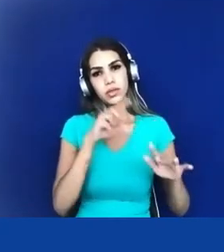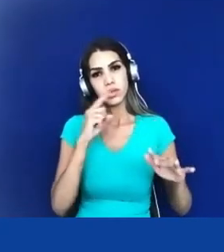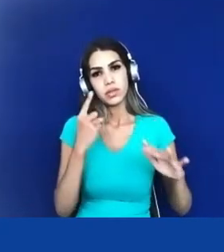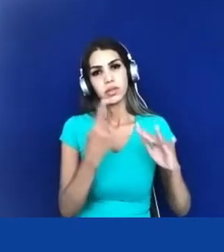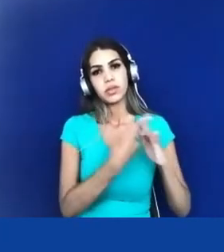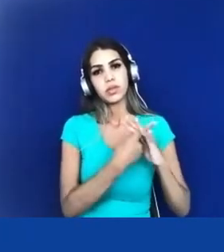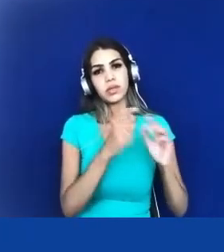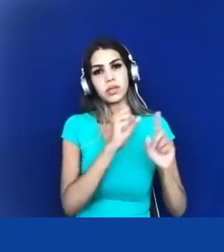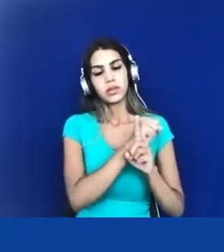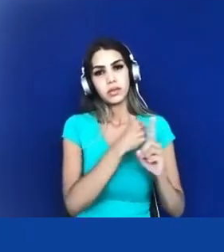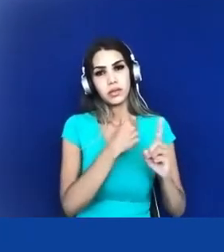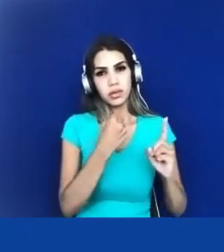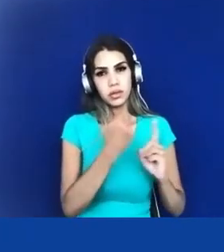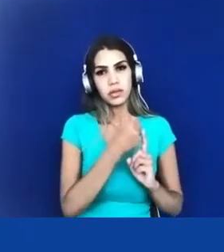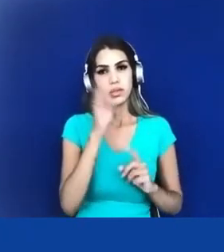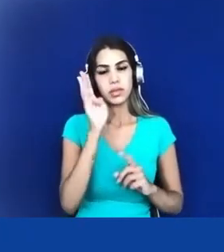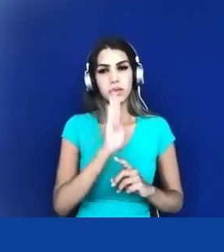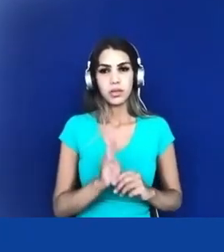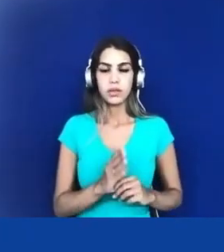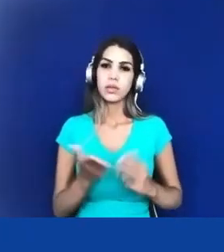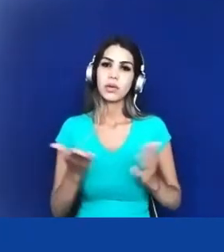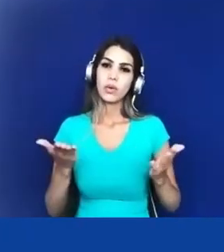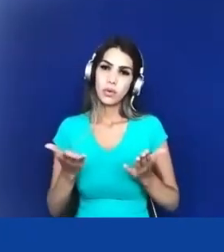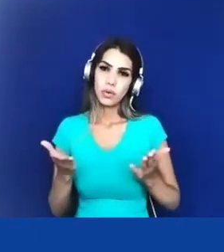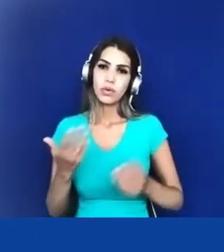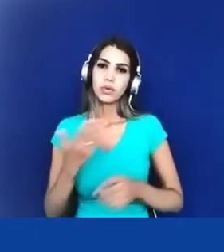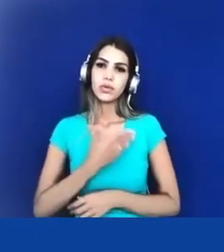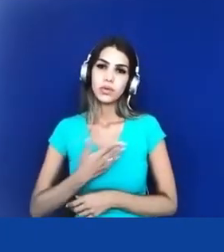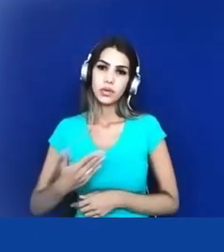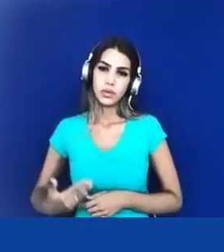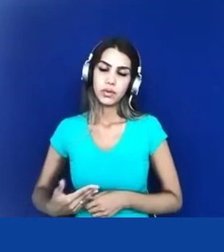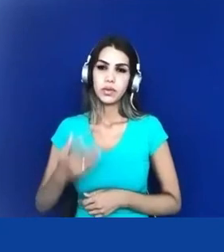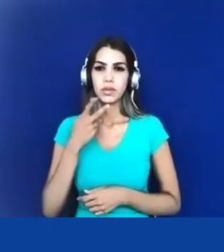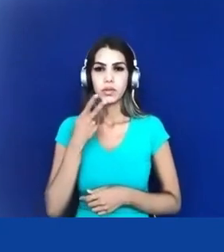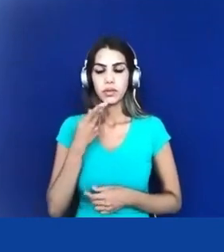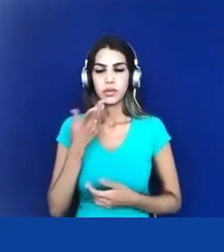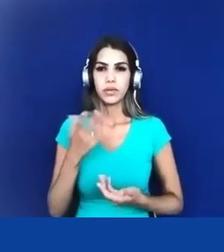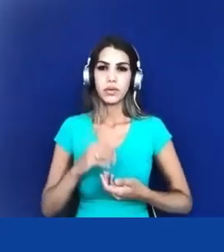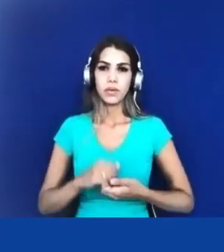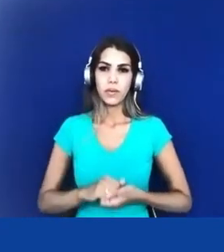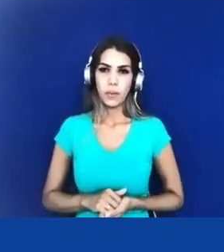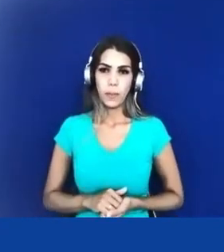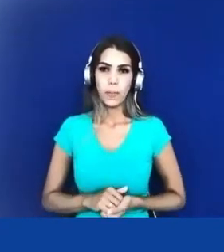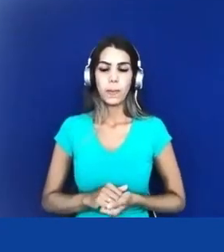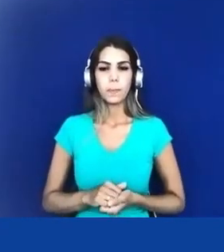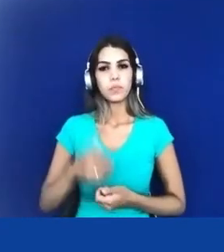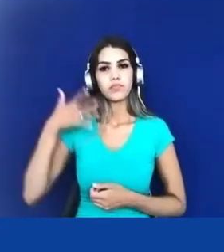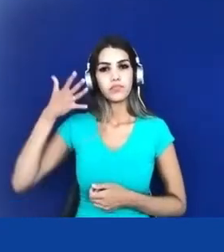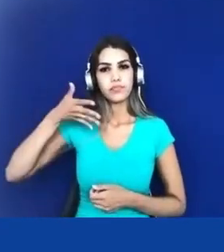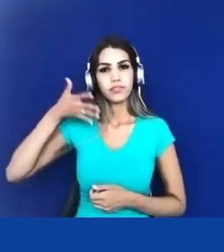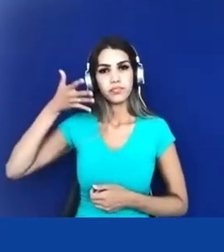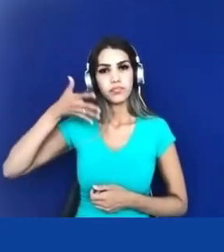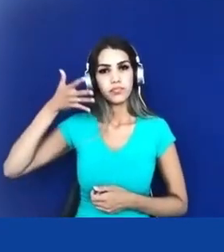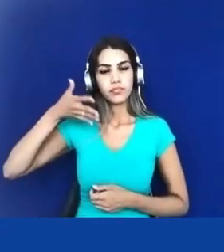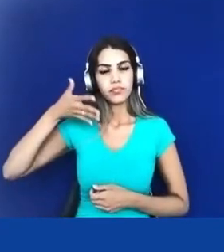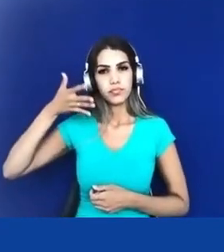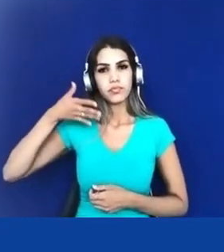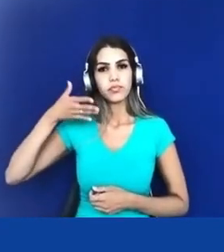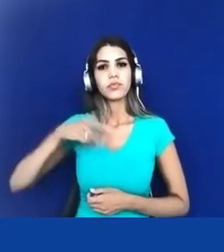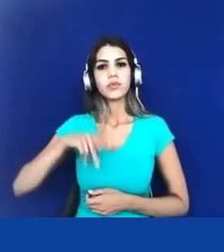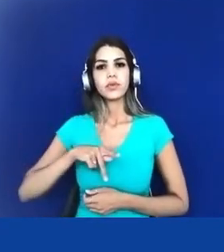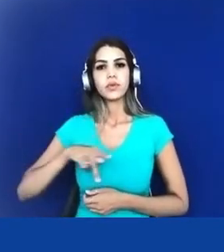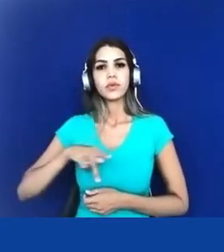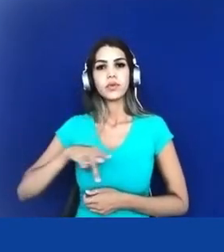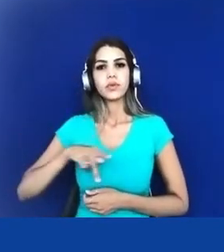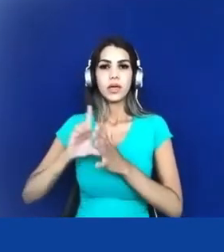que é o que hoje diz o nosso governo inclusive nos seus discursos antes de se eleger enquanto